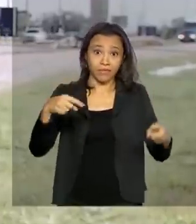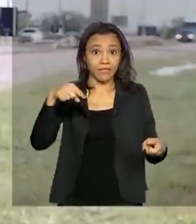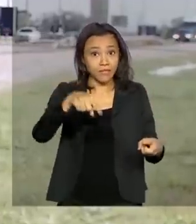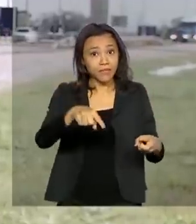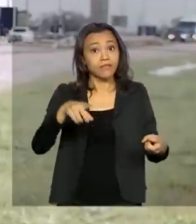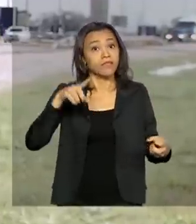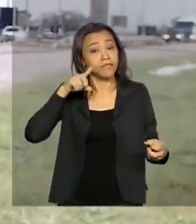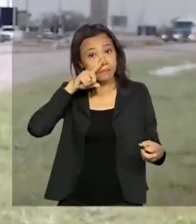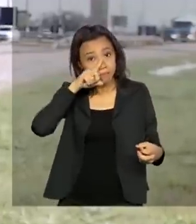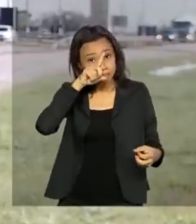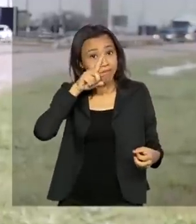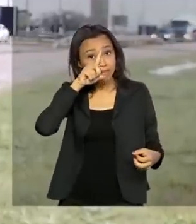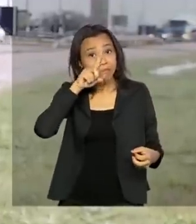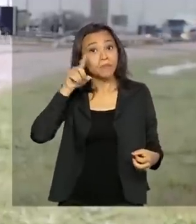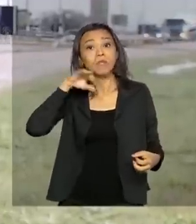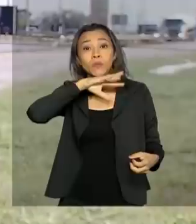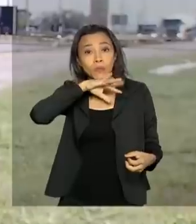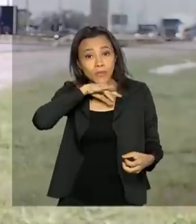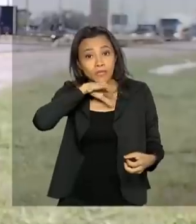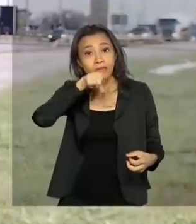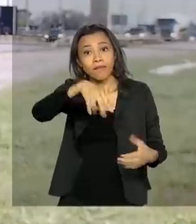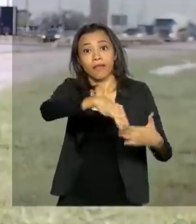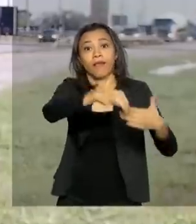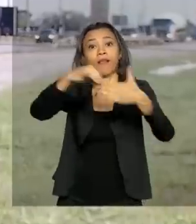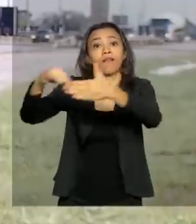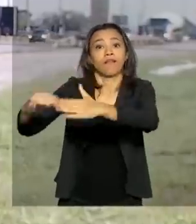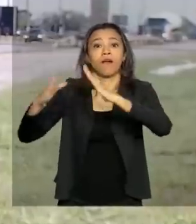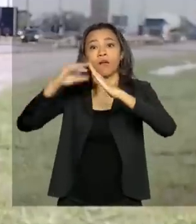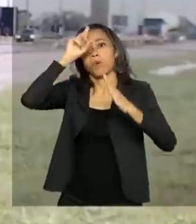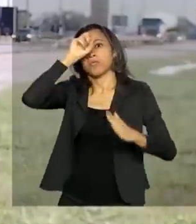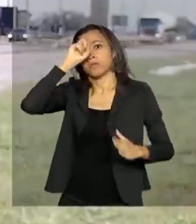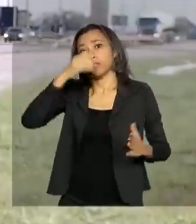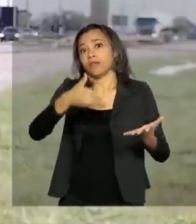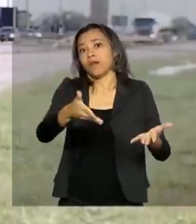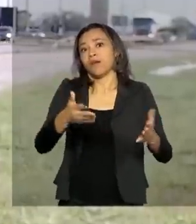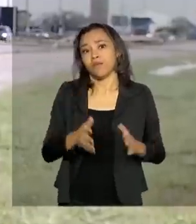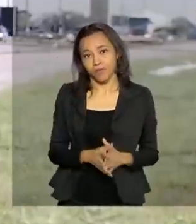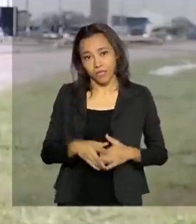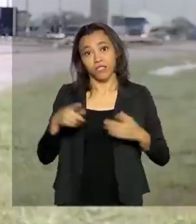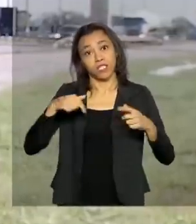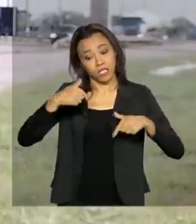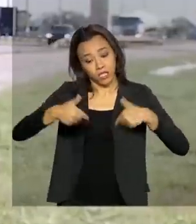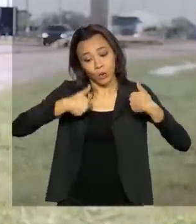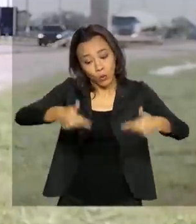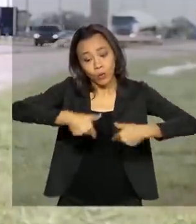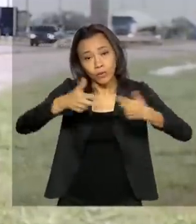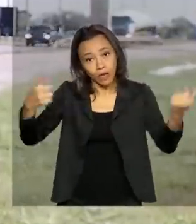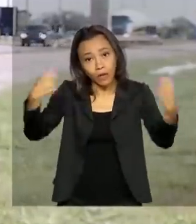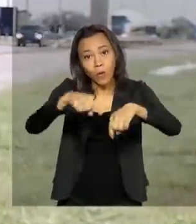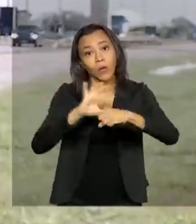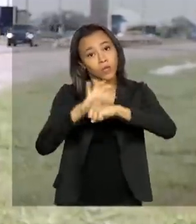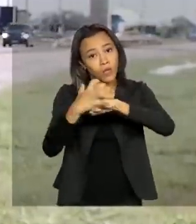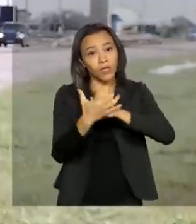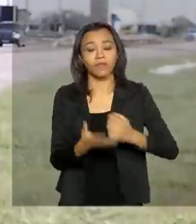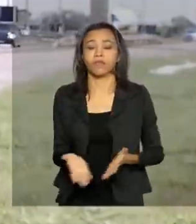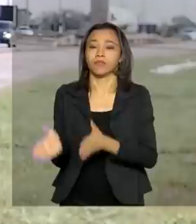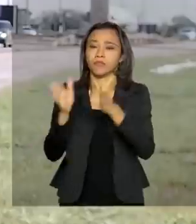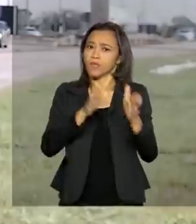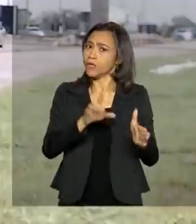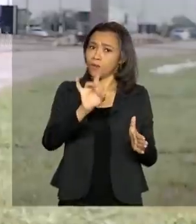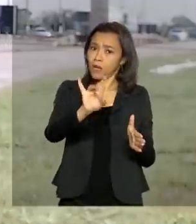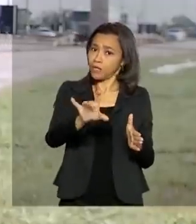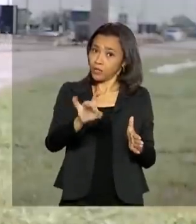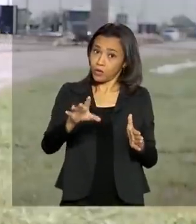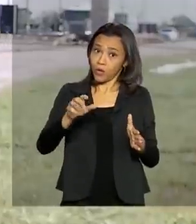no leite de hospital. Então, até nisso, a gente está ajudando ao sebaixo do coronavírus. Quer dizer, ficar em casa, evitar viajar, não é só uma questão de